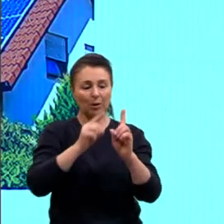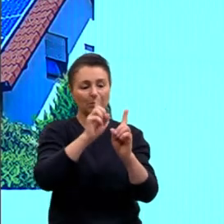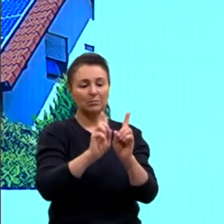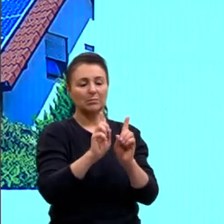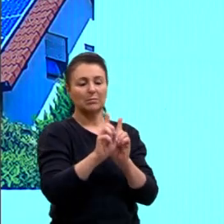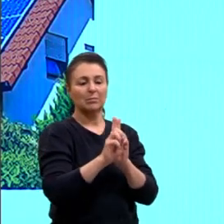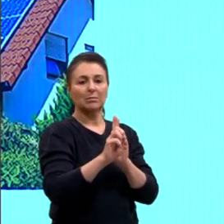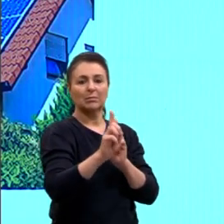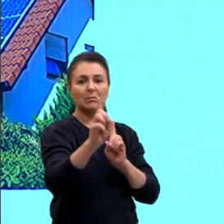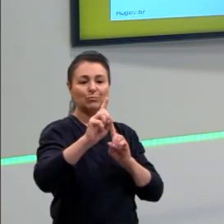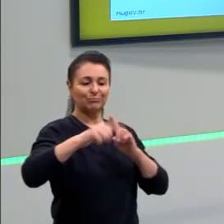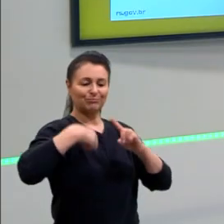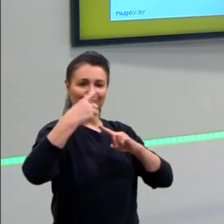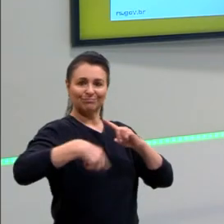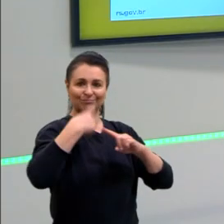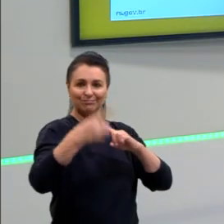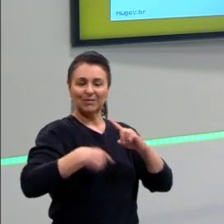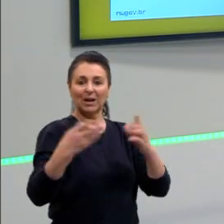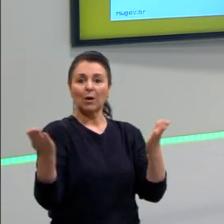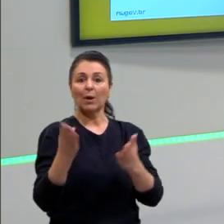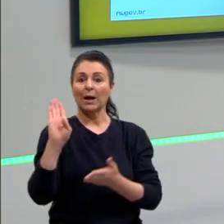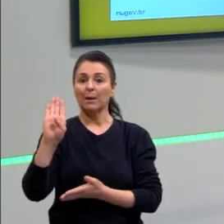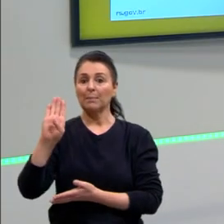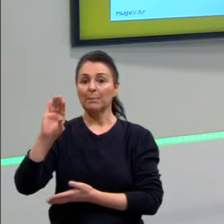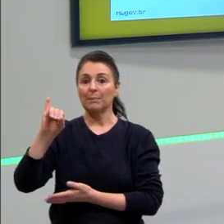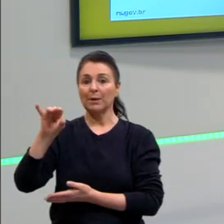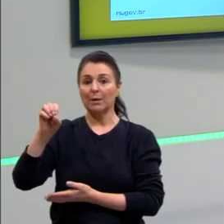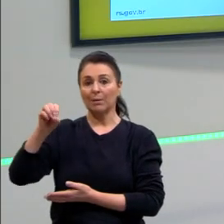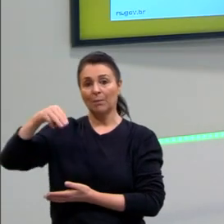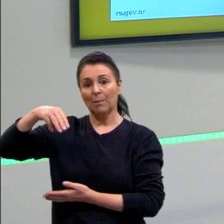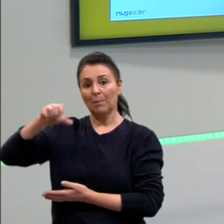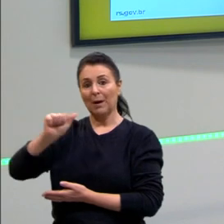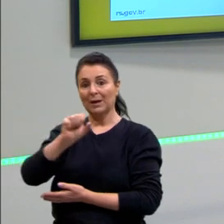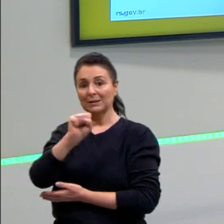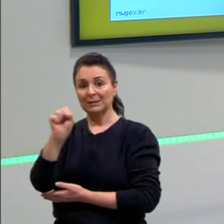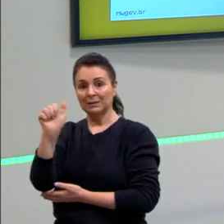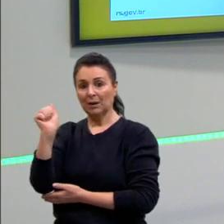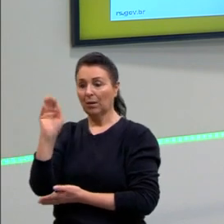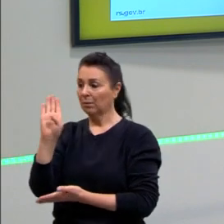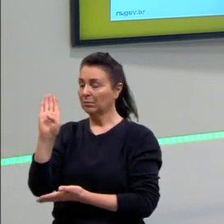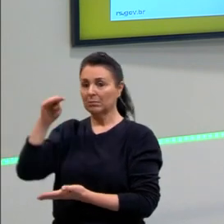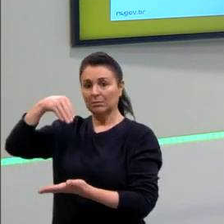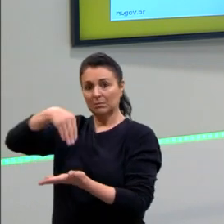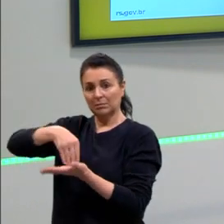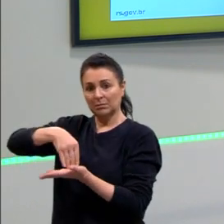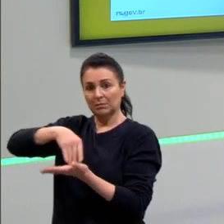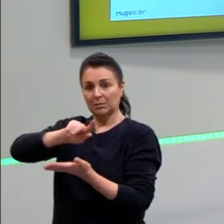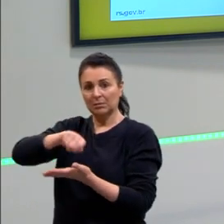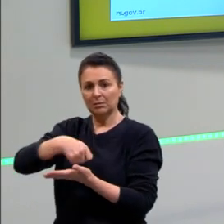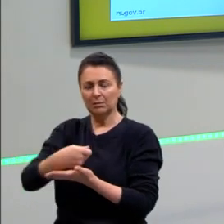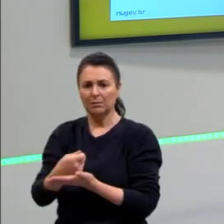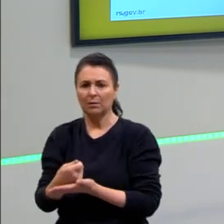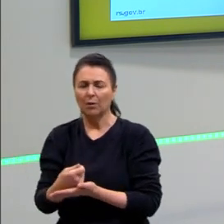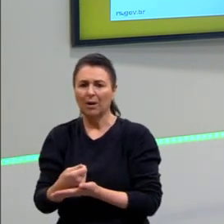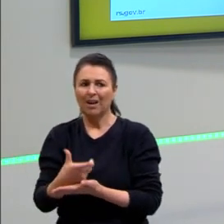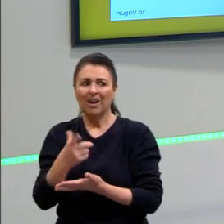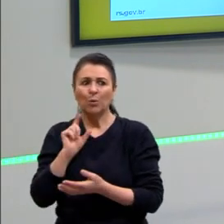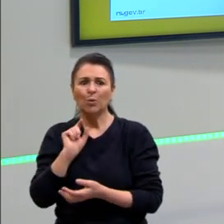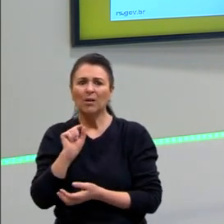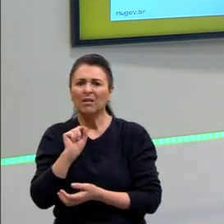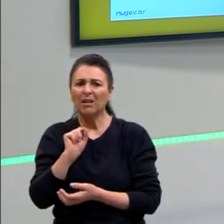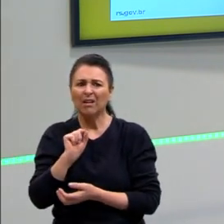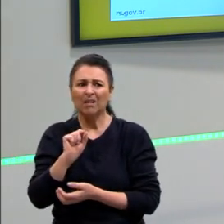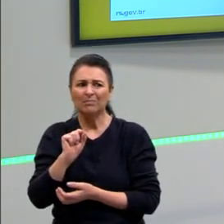gerando aí a energia. Já a biomassa, né, ela é justamente essa, o lixo, vamos dizer assim, né,